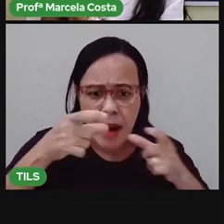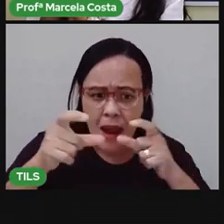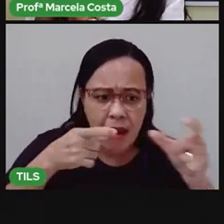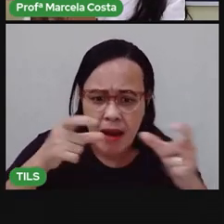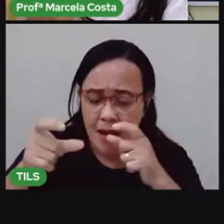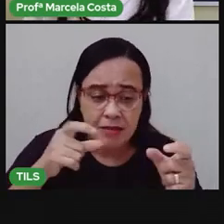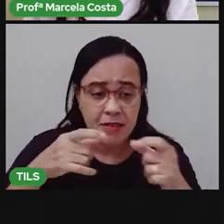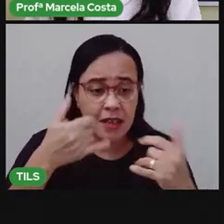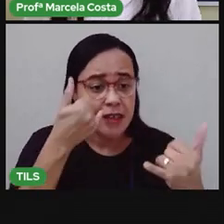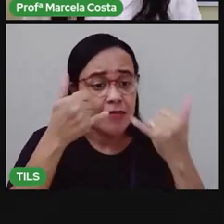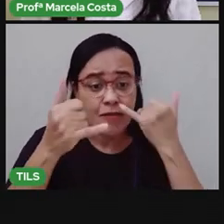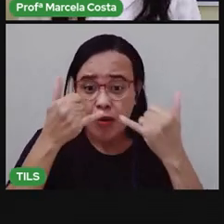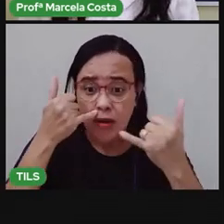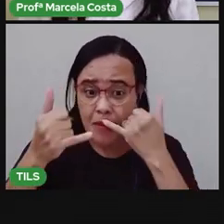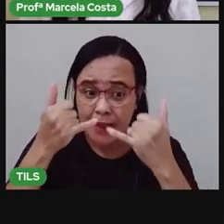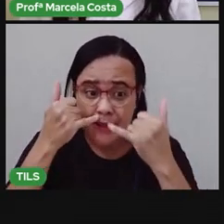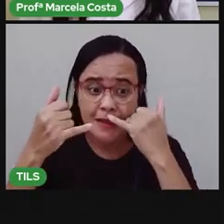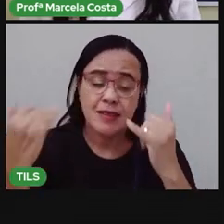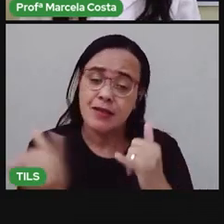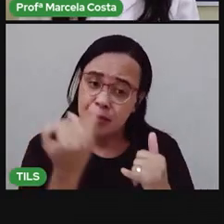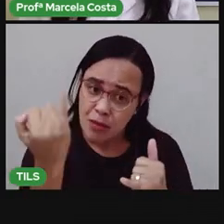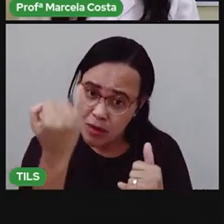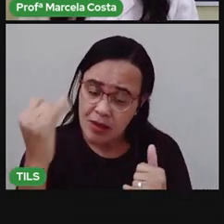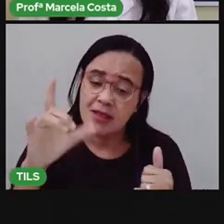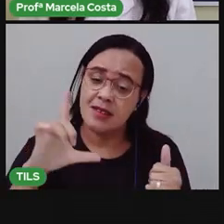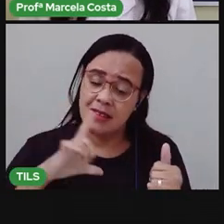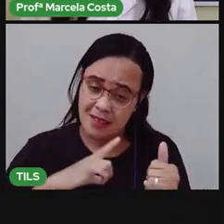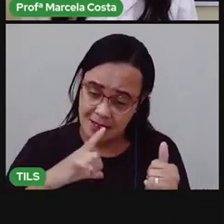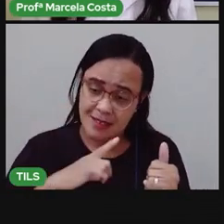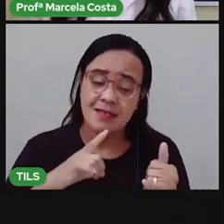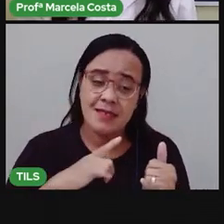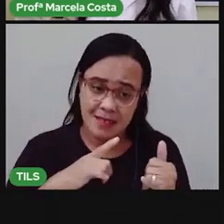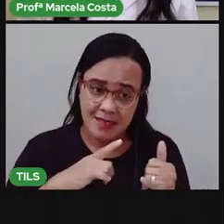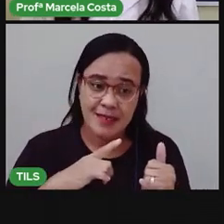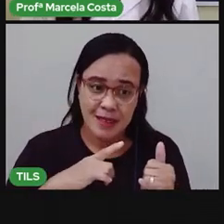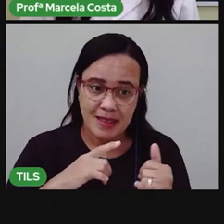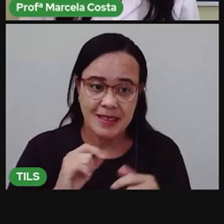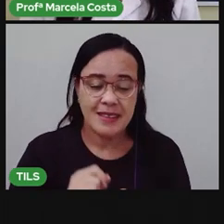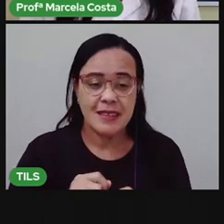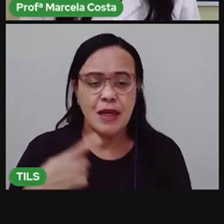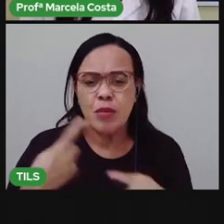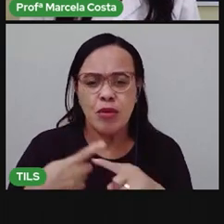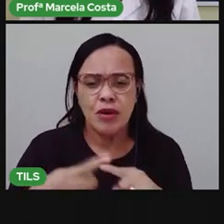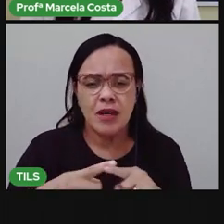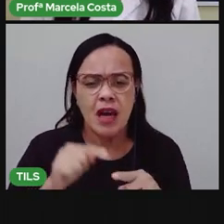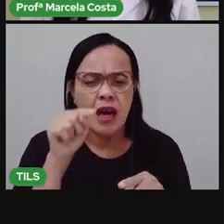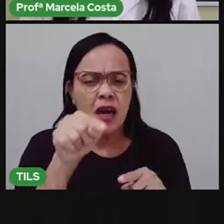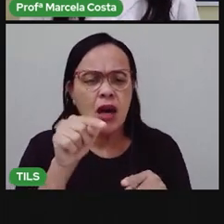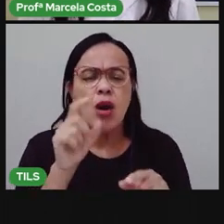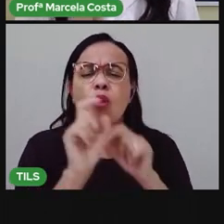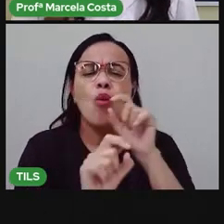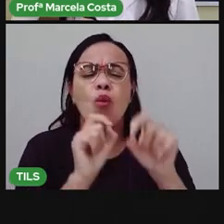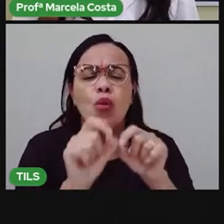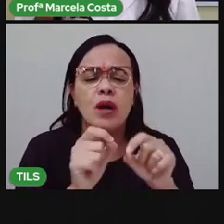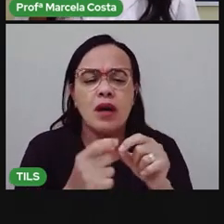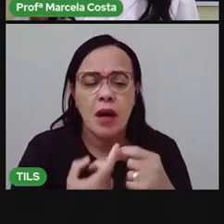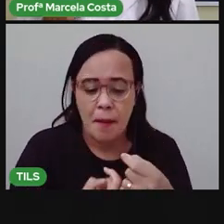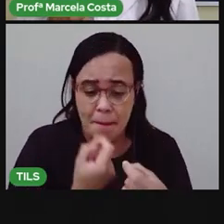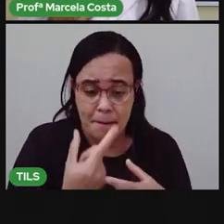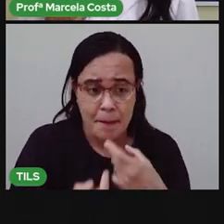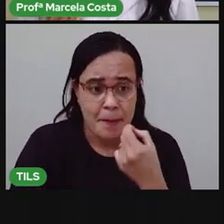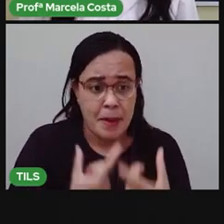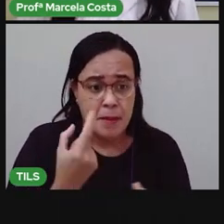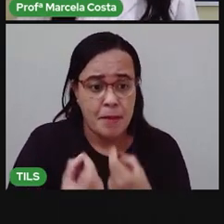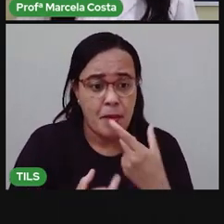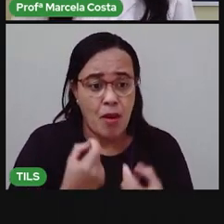Tá? Porque traz informações sobre aquele produto. E ele também serve